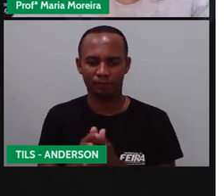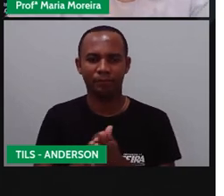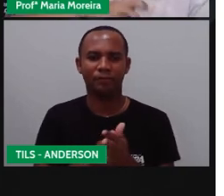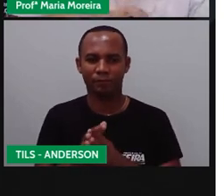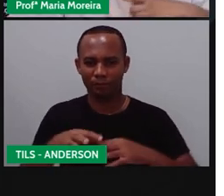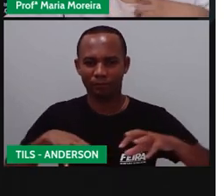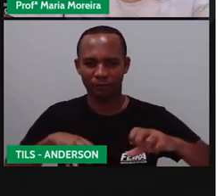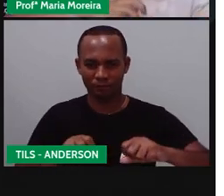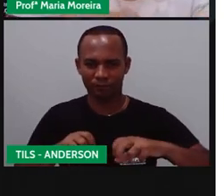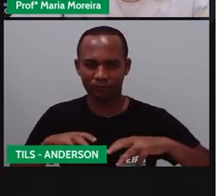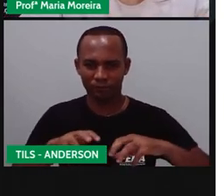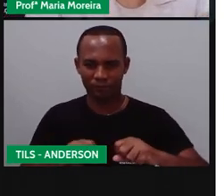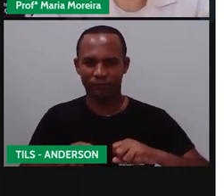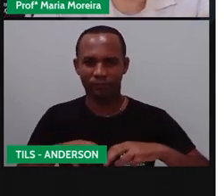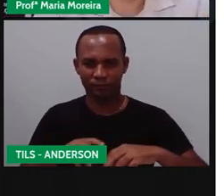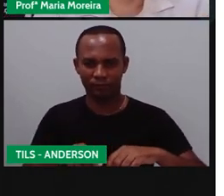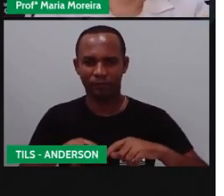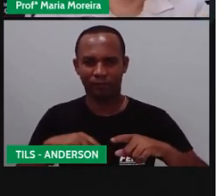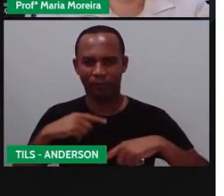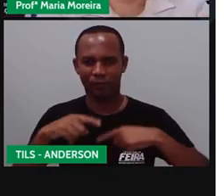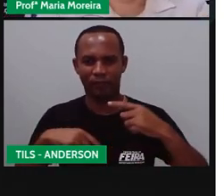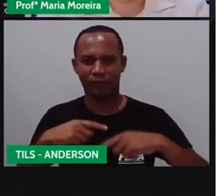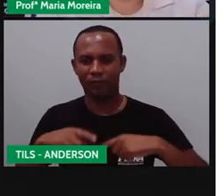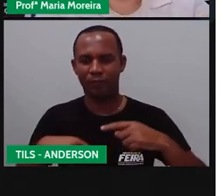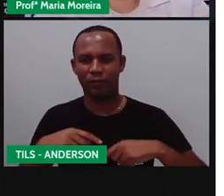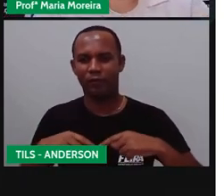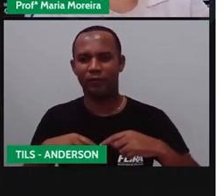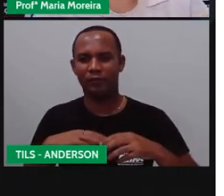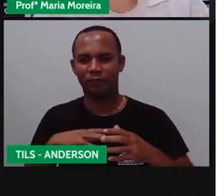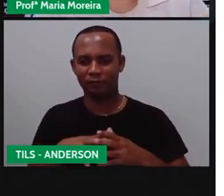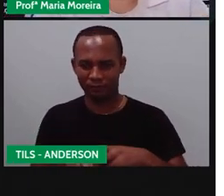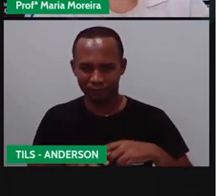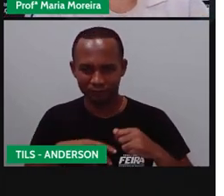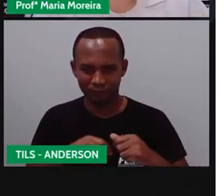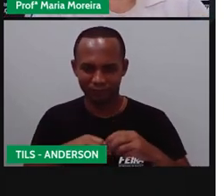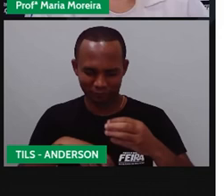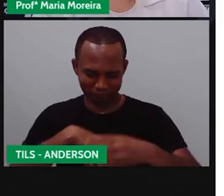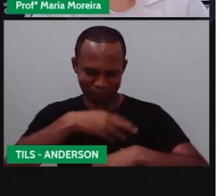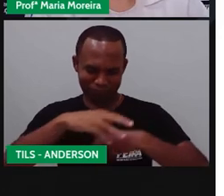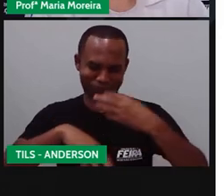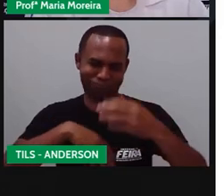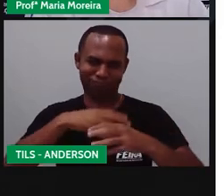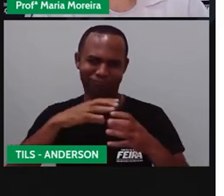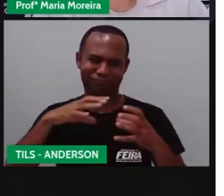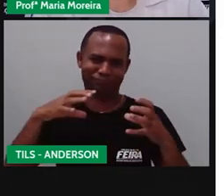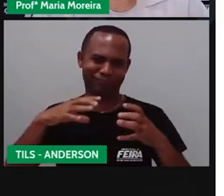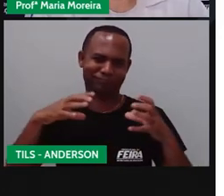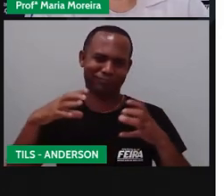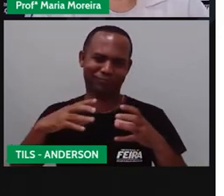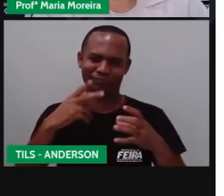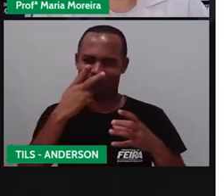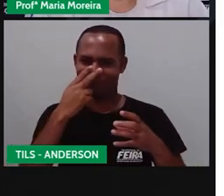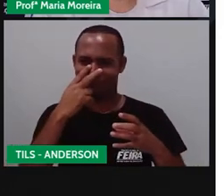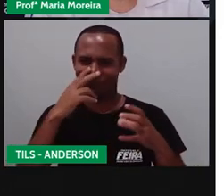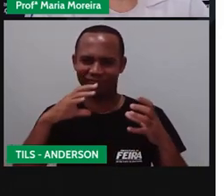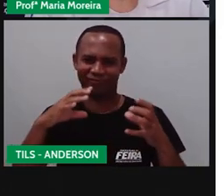Banho, banho, banho, banho. E aí, ele embola tanto dando banho no tadinho, que acontece o quê? Olha só.